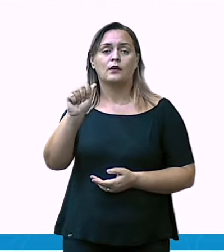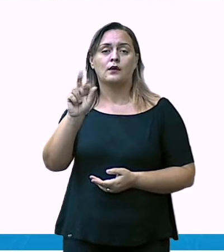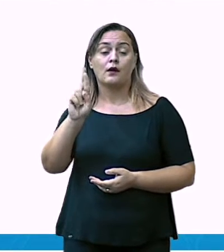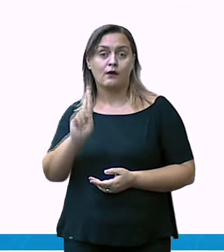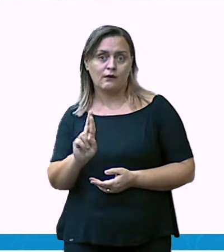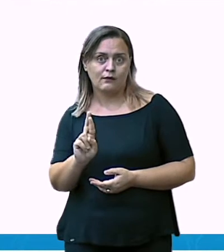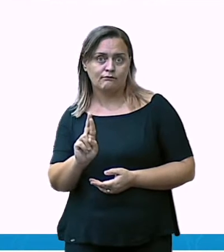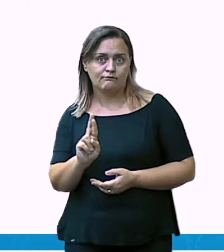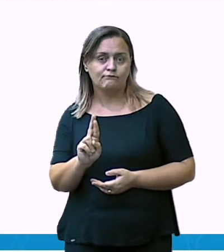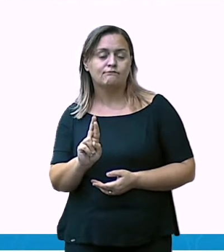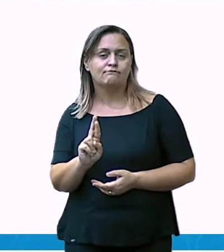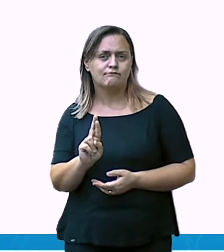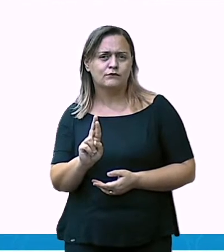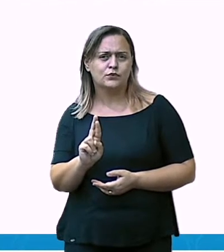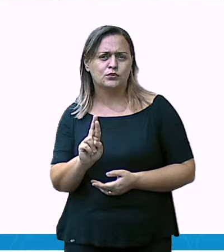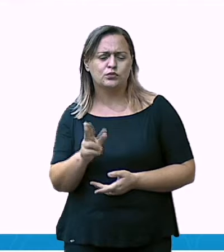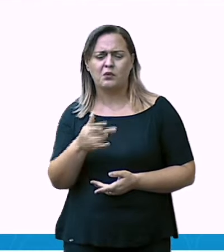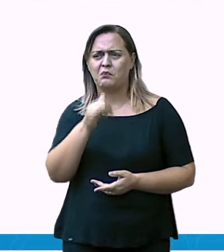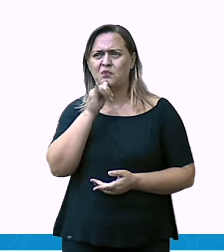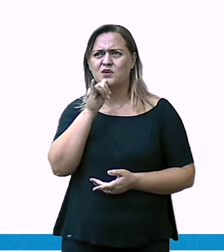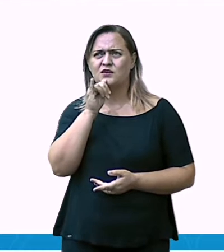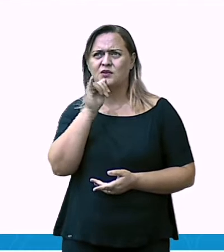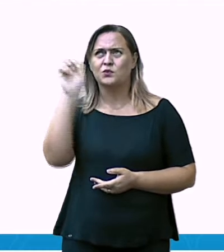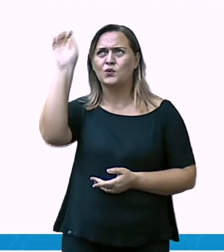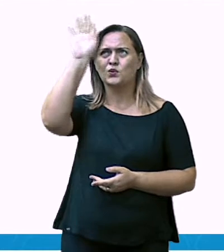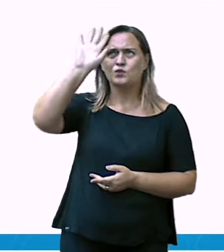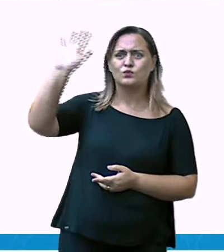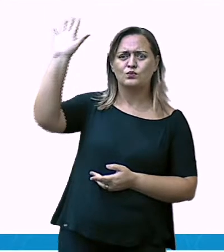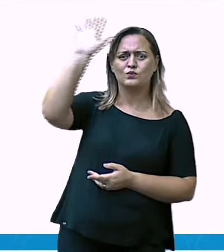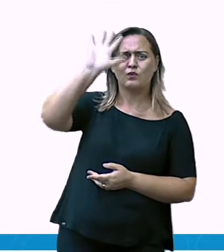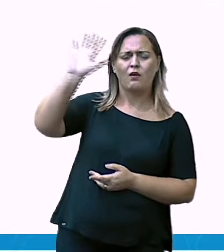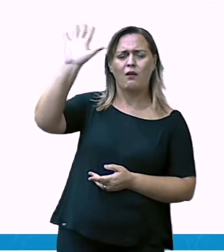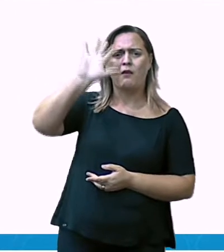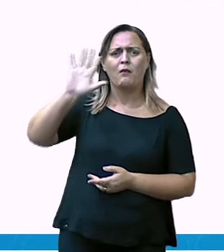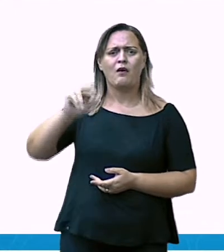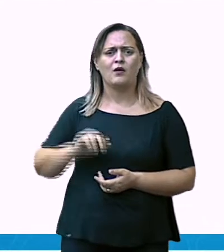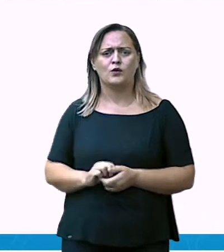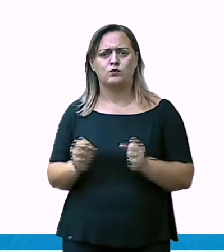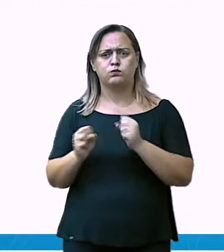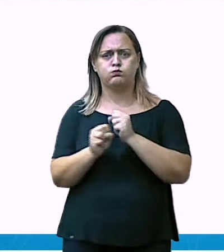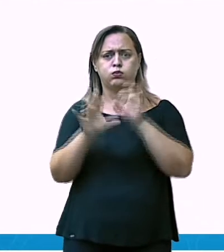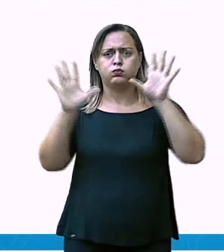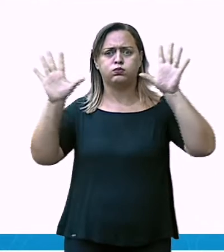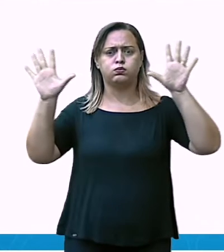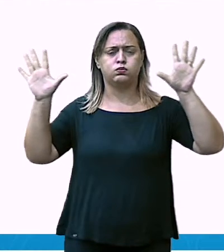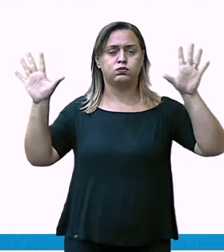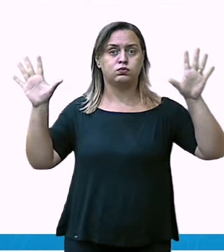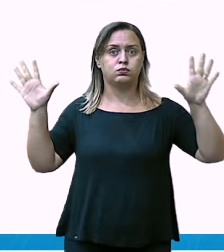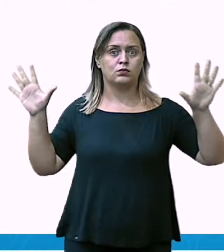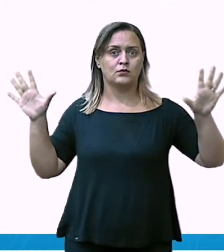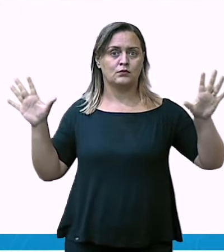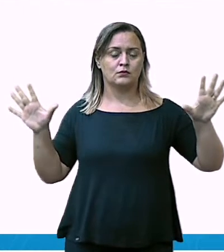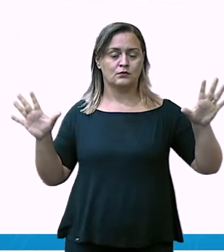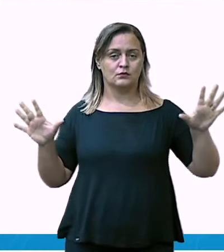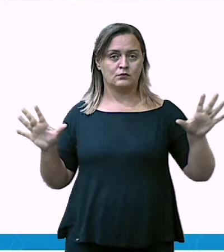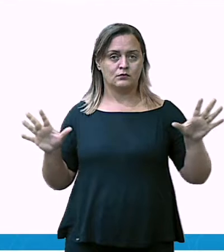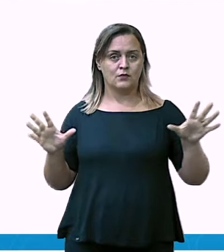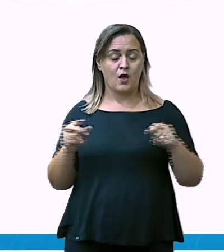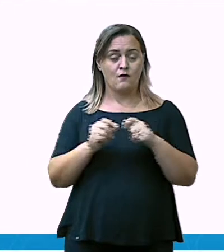didático, ela fala exatamente que a ilha